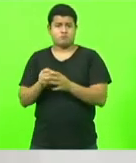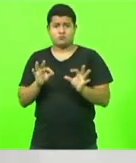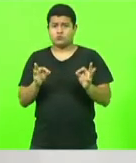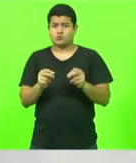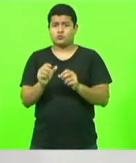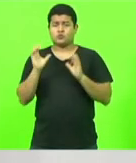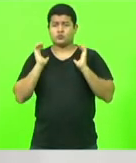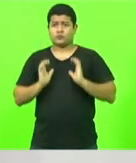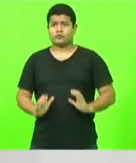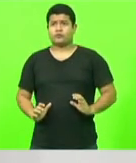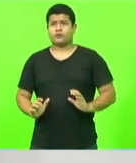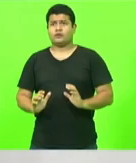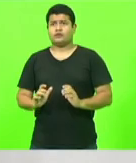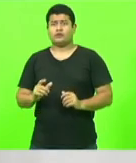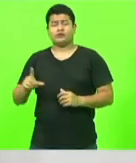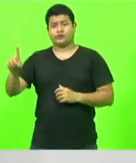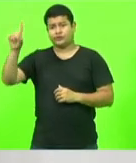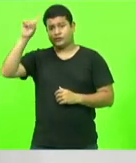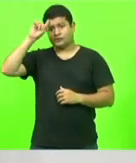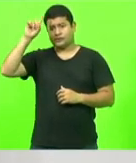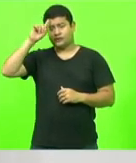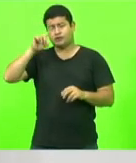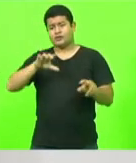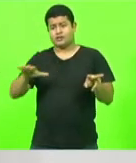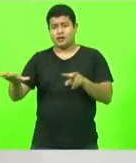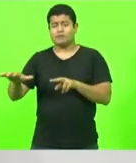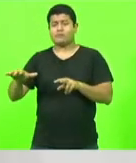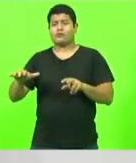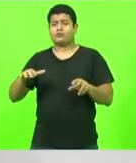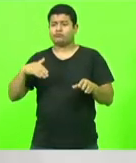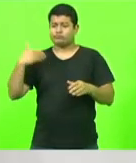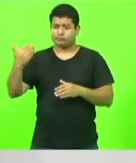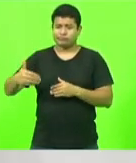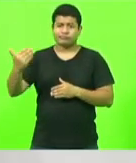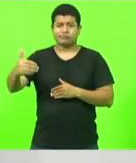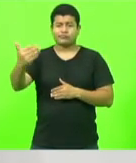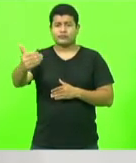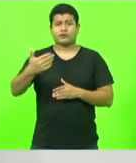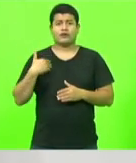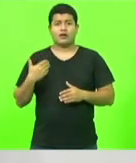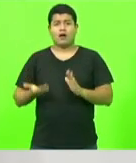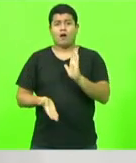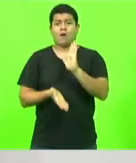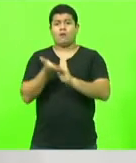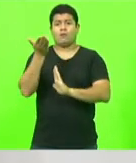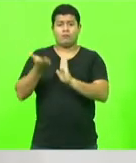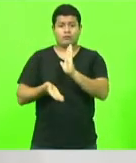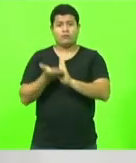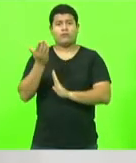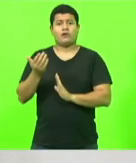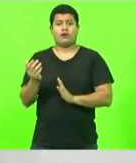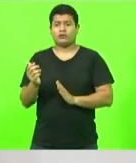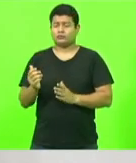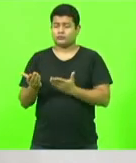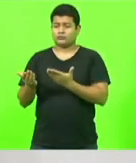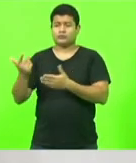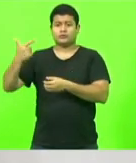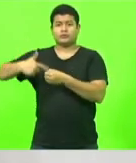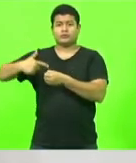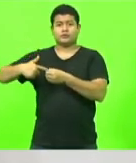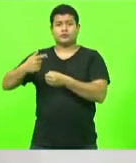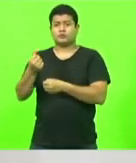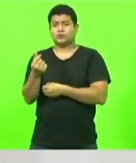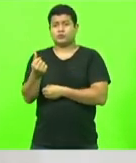catarinenses temos aí, dia após dia, semana após semana, aumentos no combustível que tem encarecido o